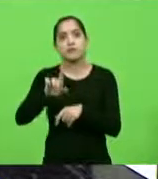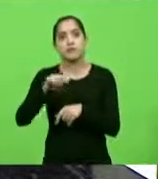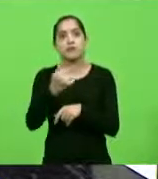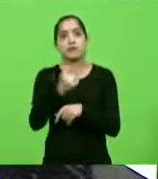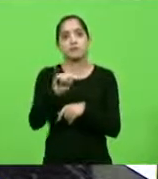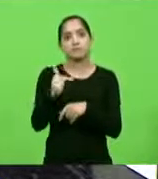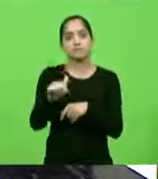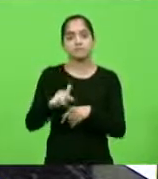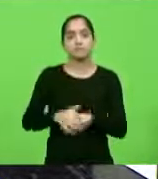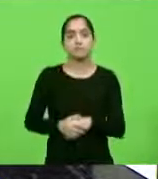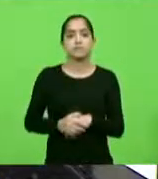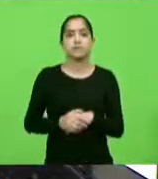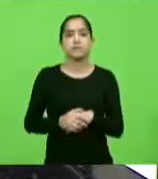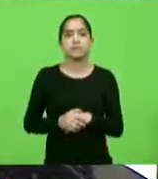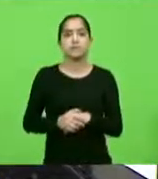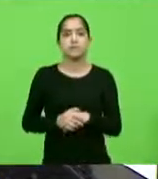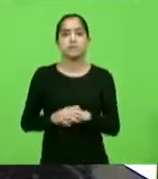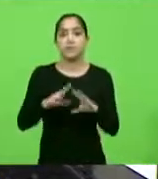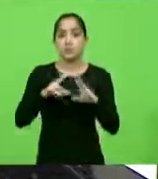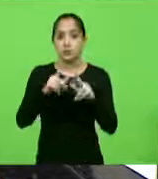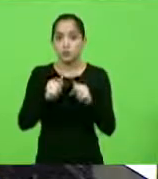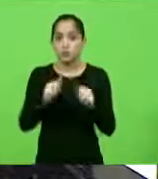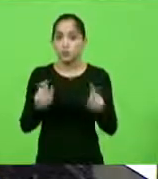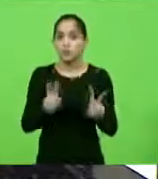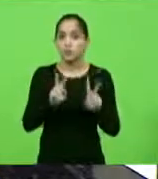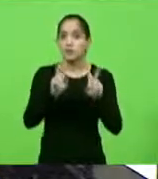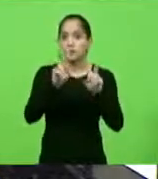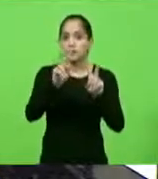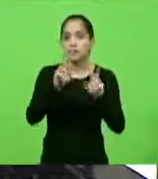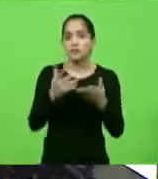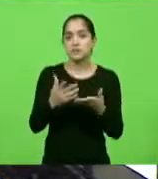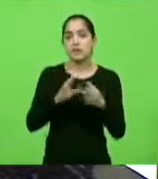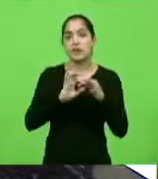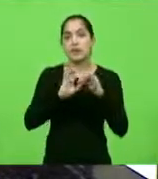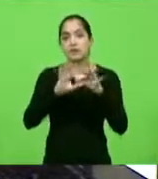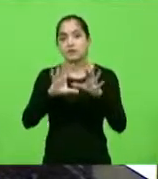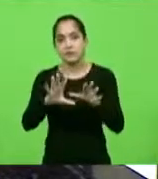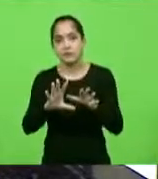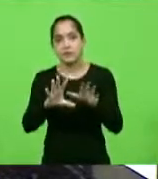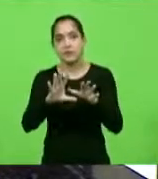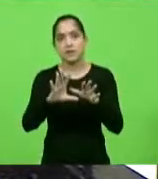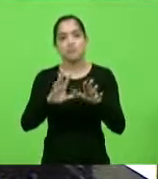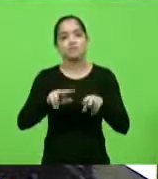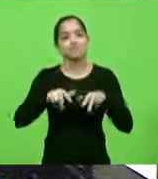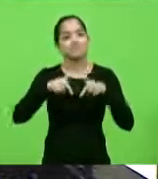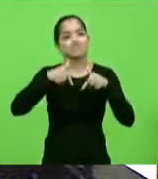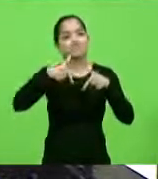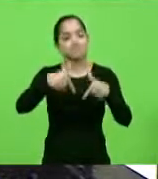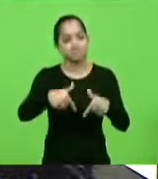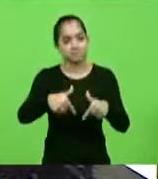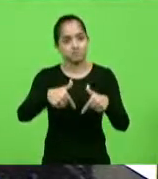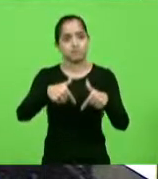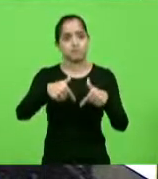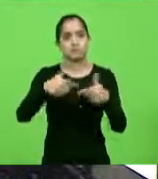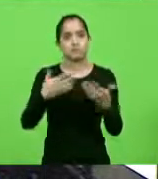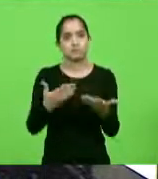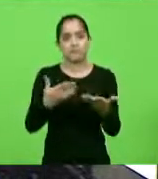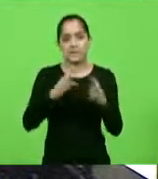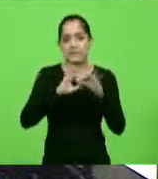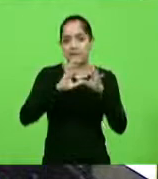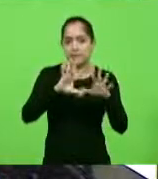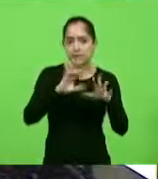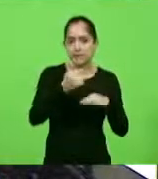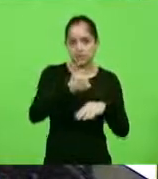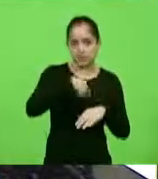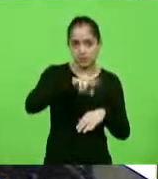Infelizmente. E todo aquele que valoriza a liberdade deve se levantar nesse momento, porque, como eu falei, sem a liberdade